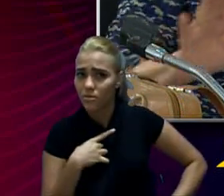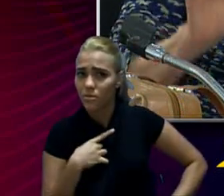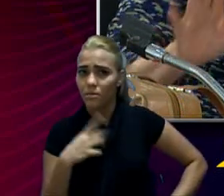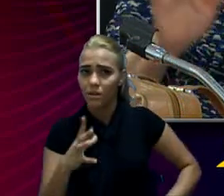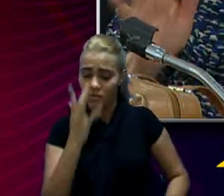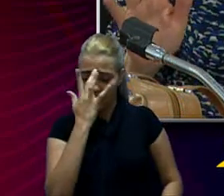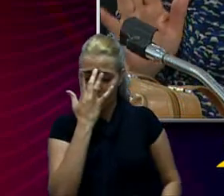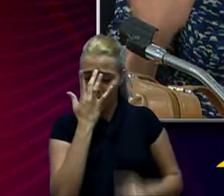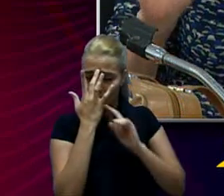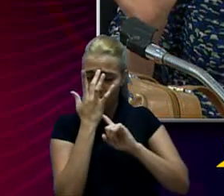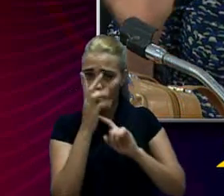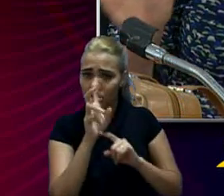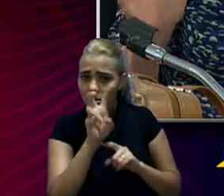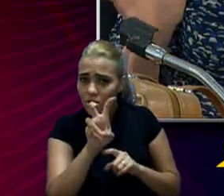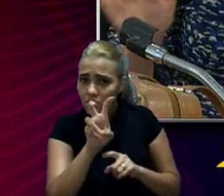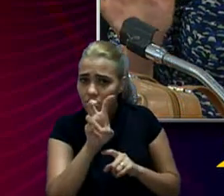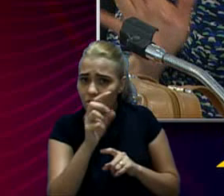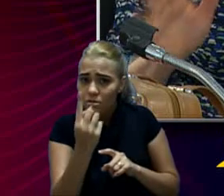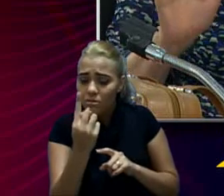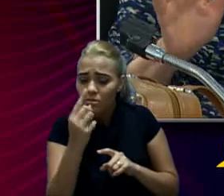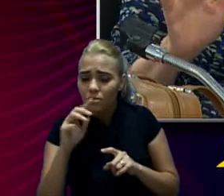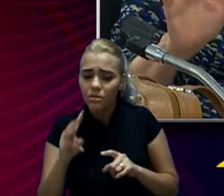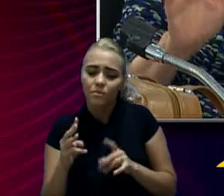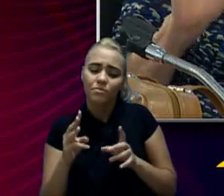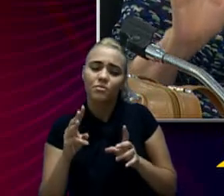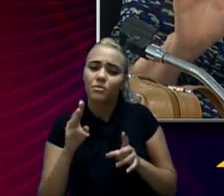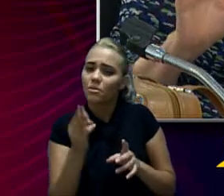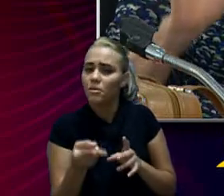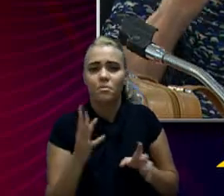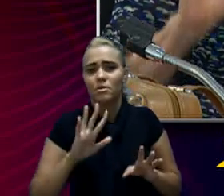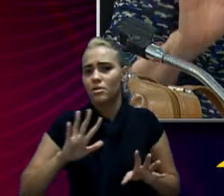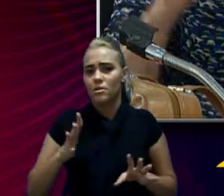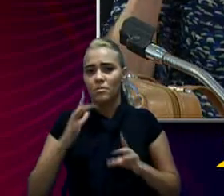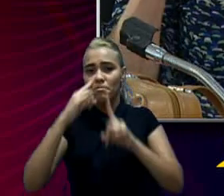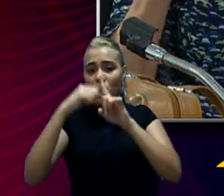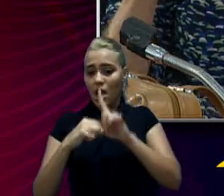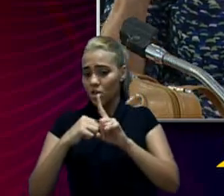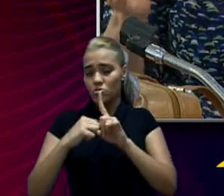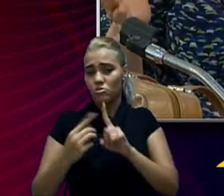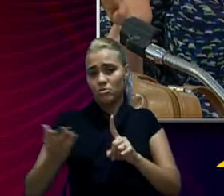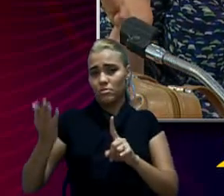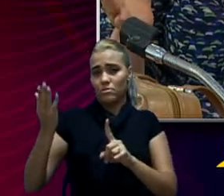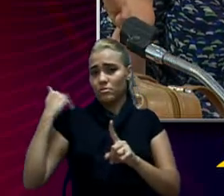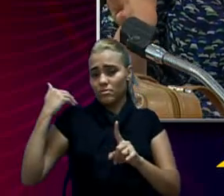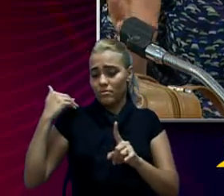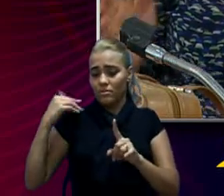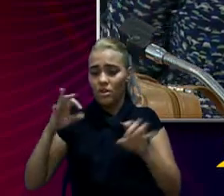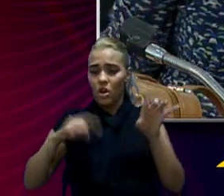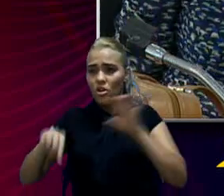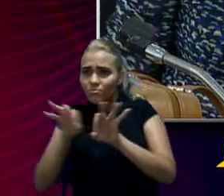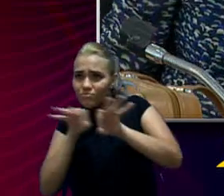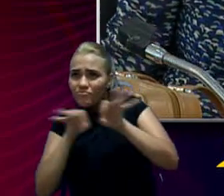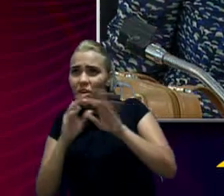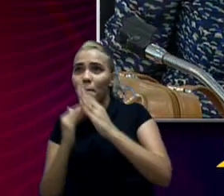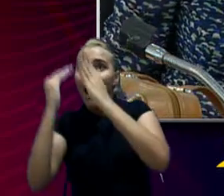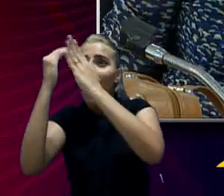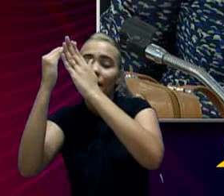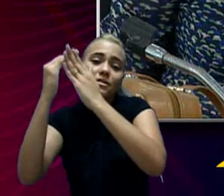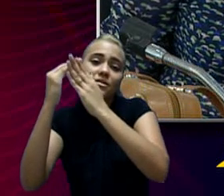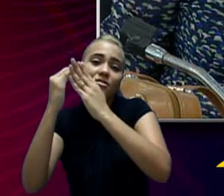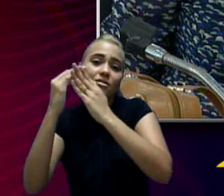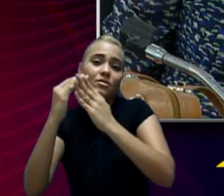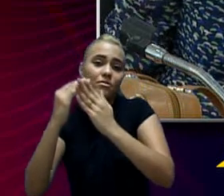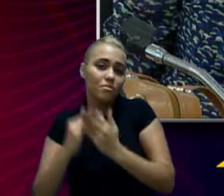fevereiro foi 51, não um número concreto, 51 milhões a menos do que nós pedimos que ia arrecadar no orçamento. O senhor está